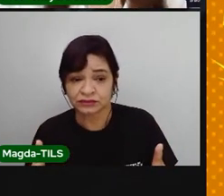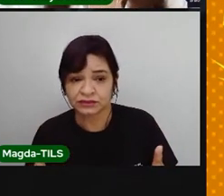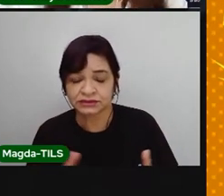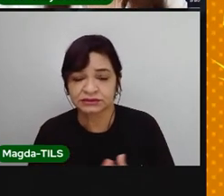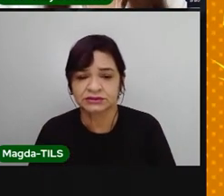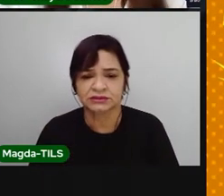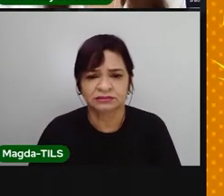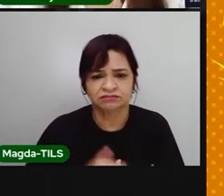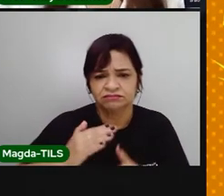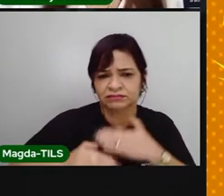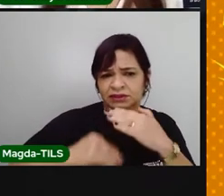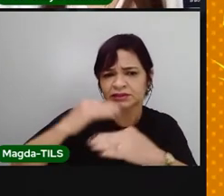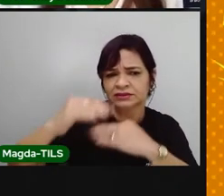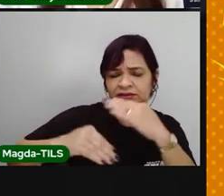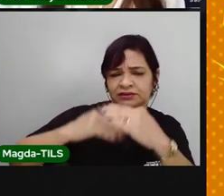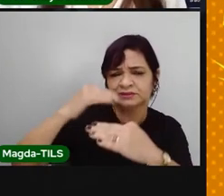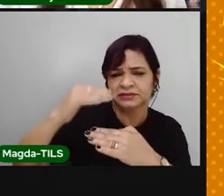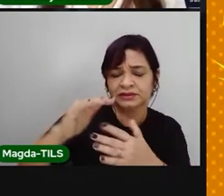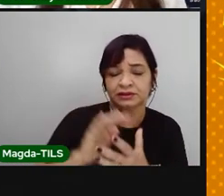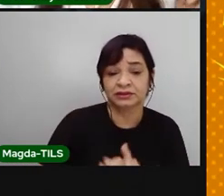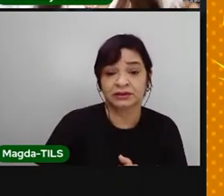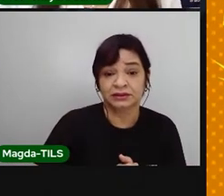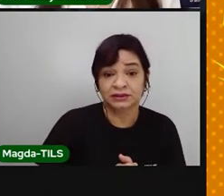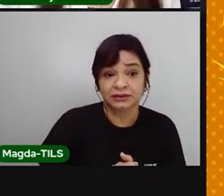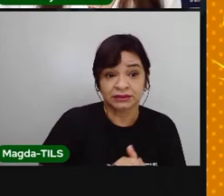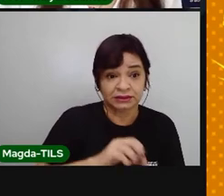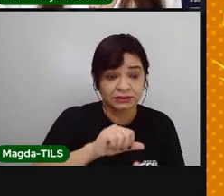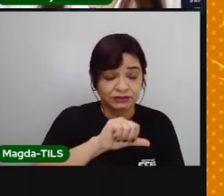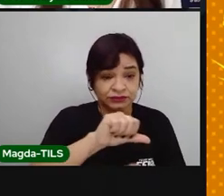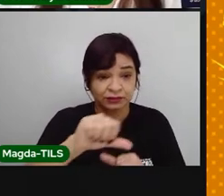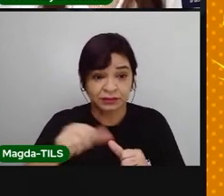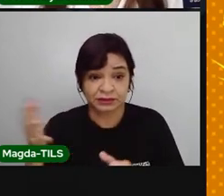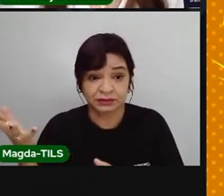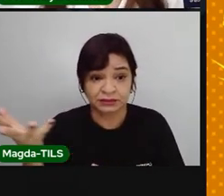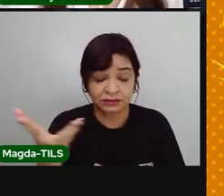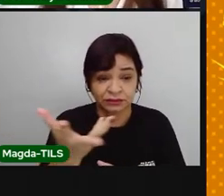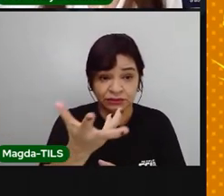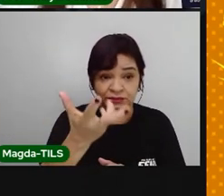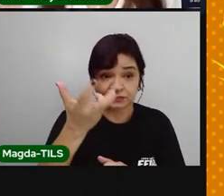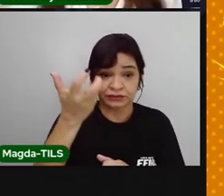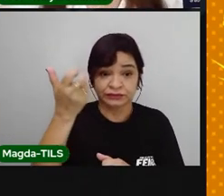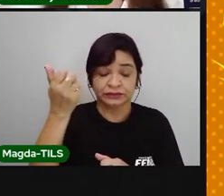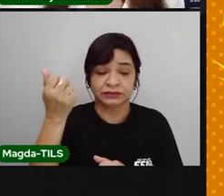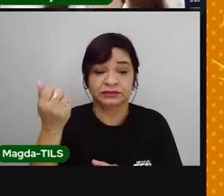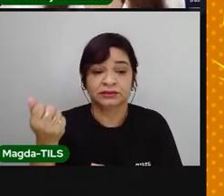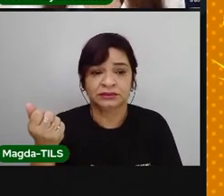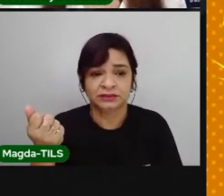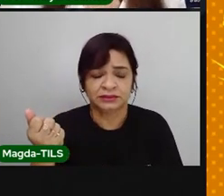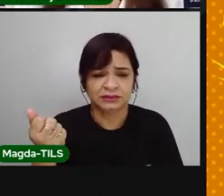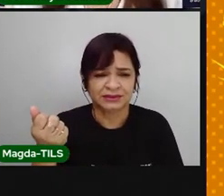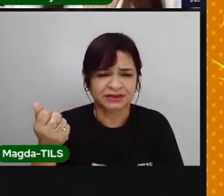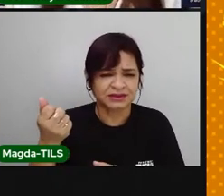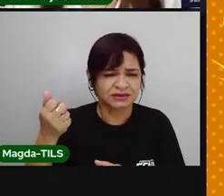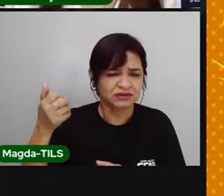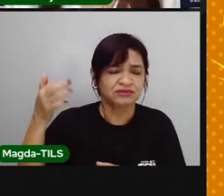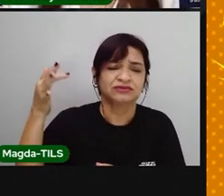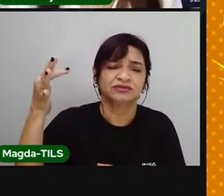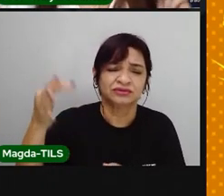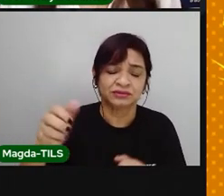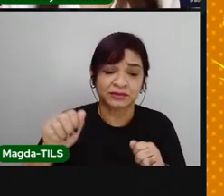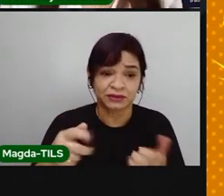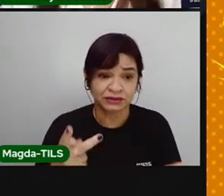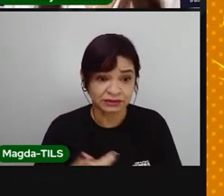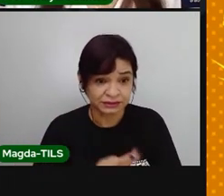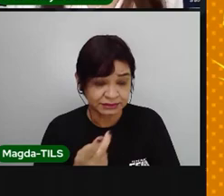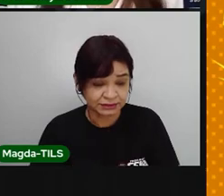estão intensificando esse processo. Então, mudanças climáticas, que só eram esperadas daqui a muitos anos, já estão acontecendo agora,